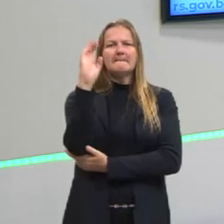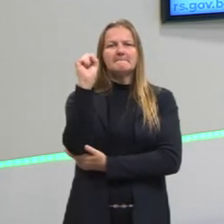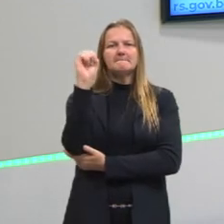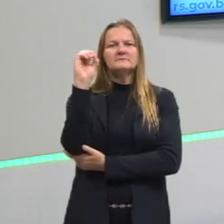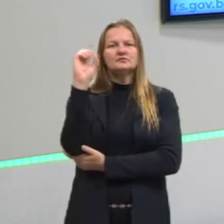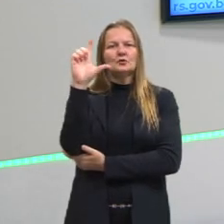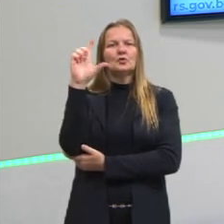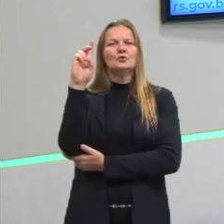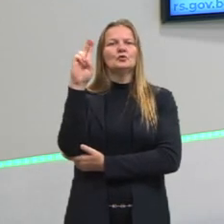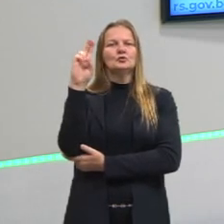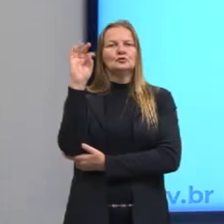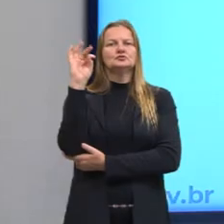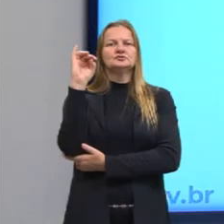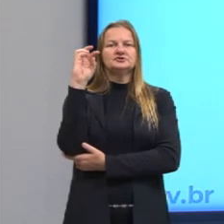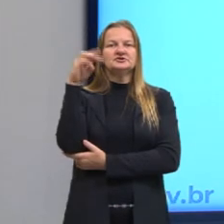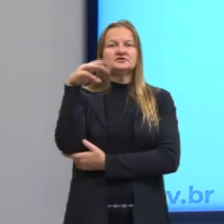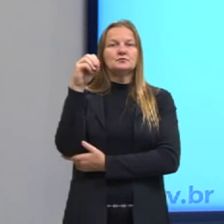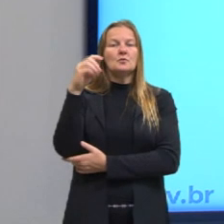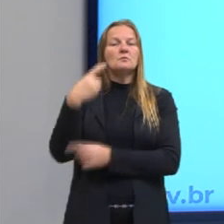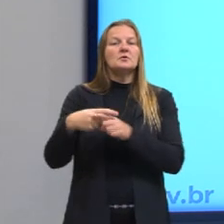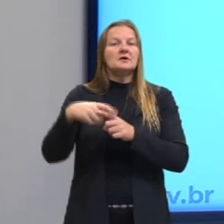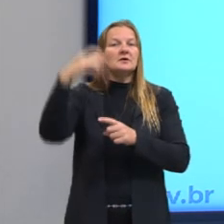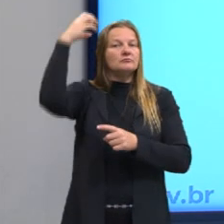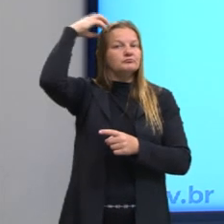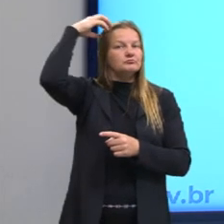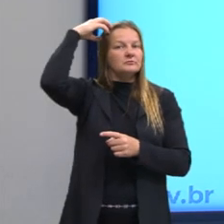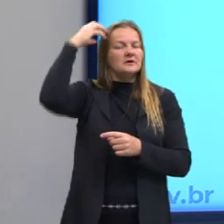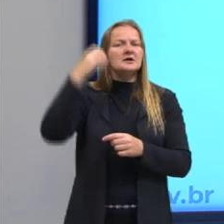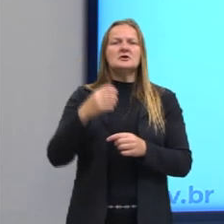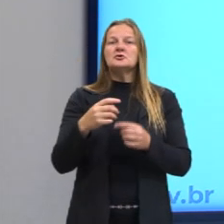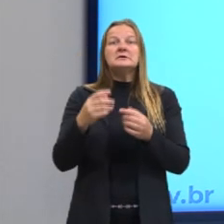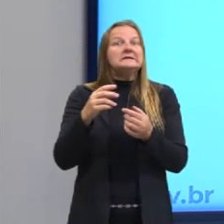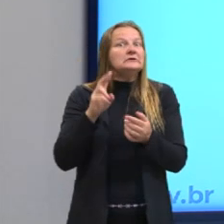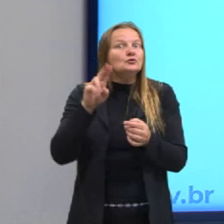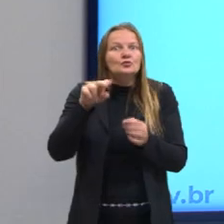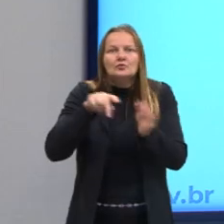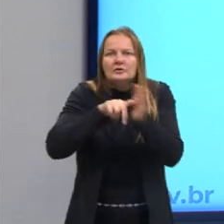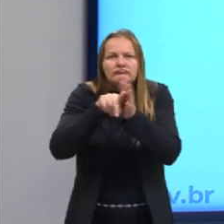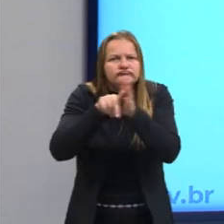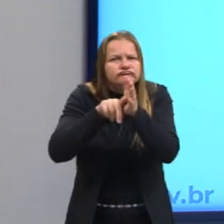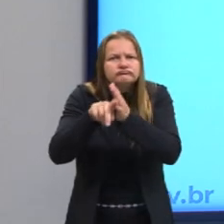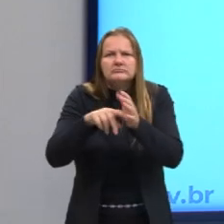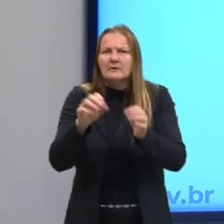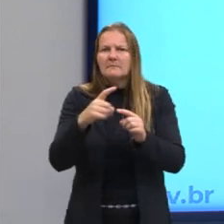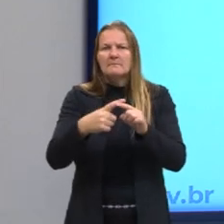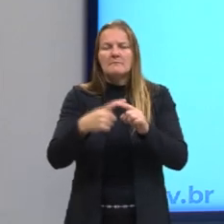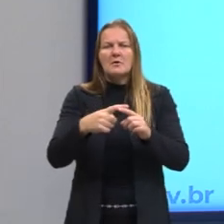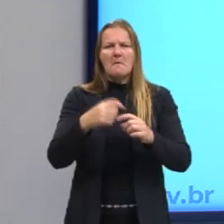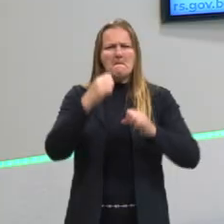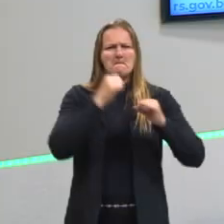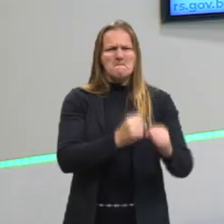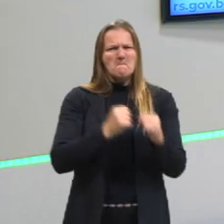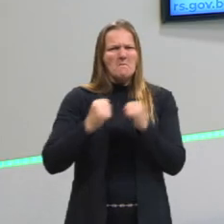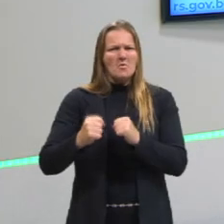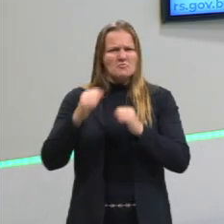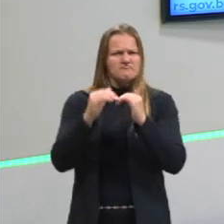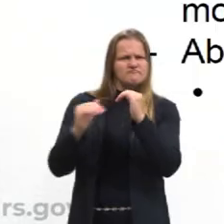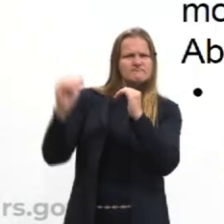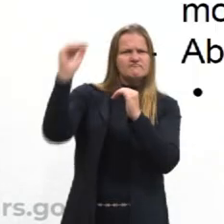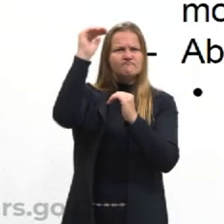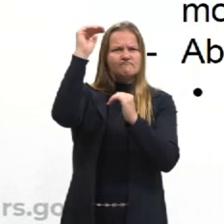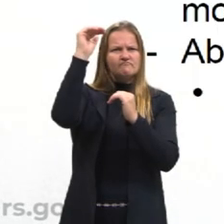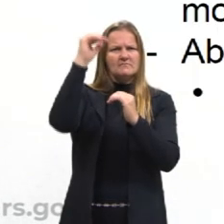Absolutismo, então, porque a autoridade do rei era incontestável. Ele tinha um poder que o Foucault vai chamar de poder soberano,